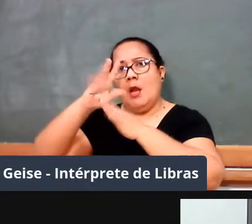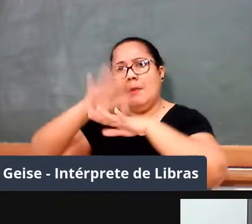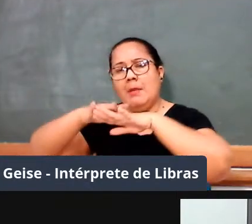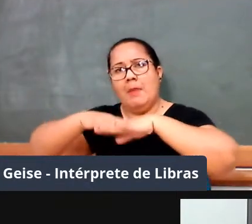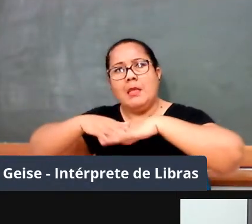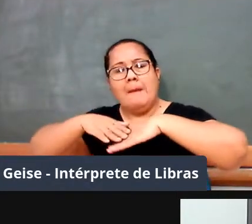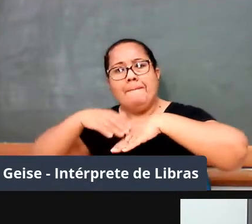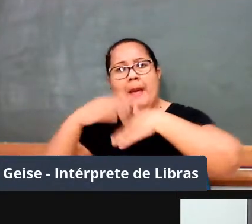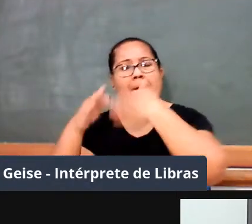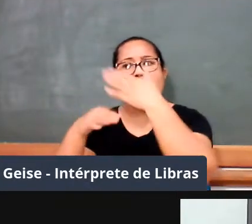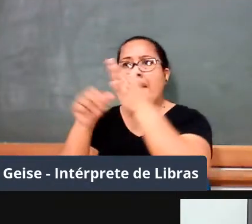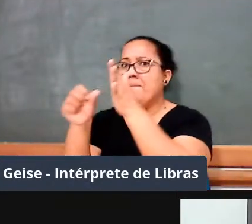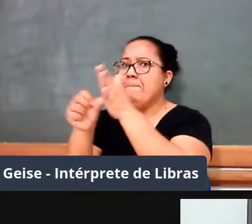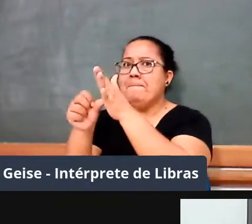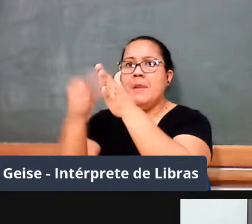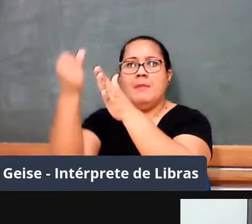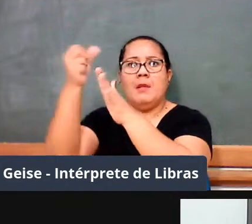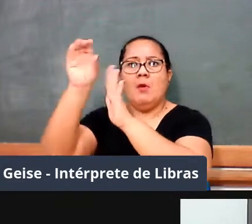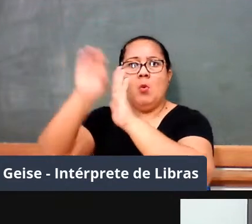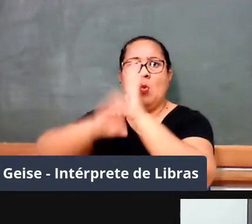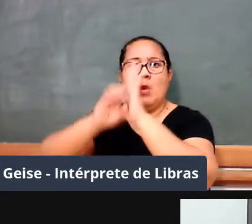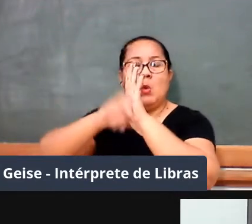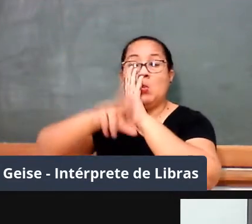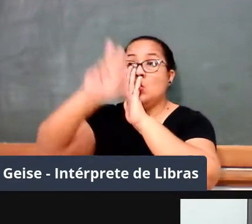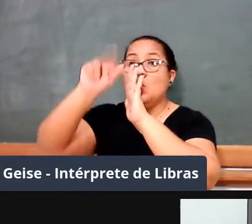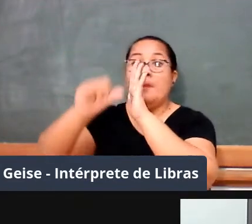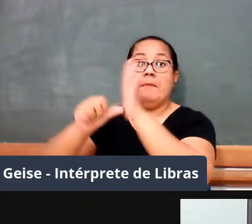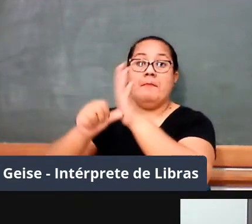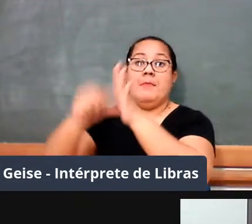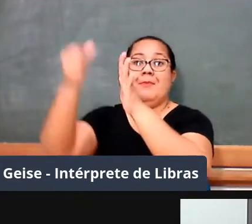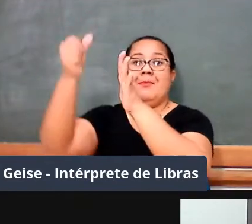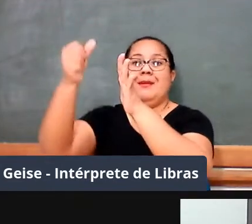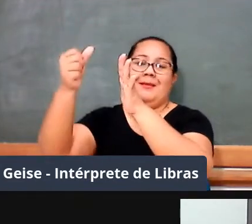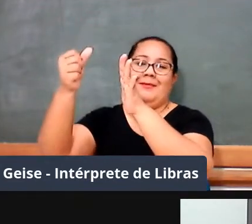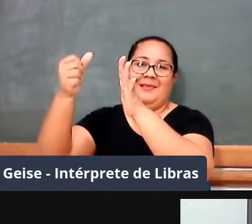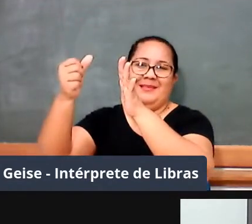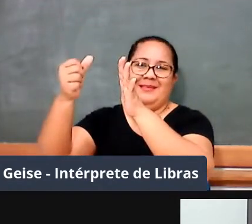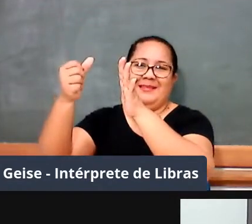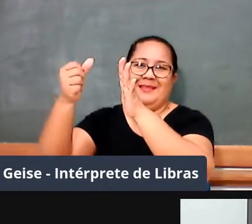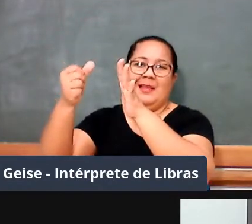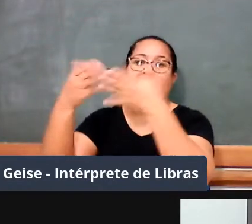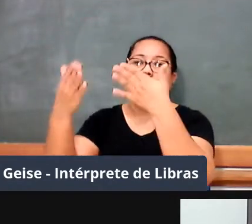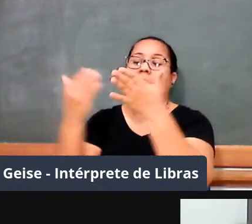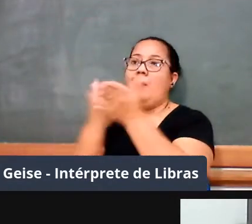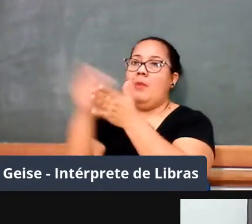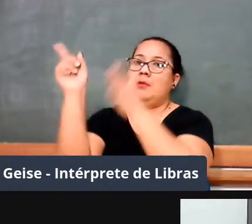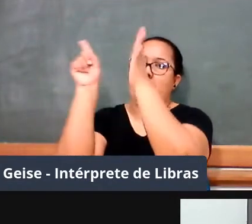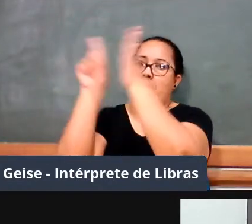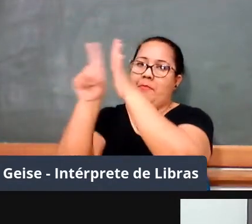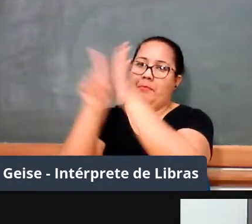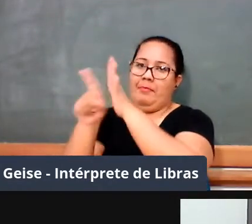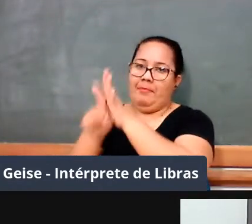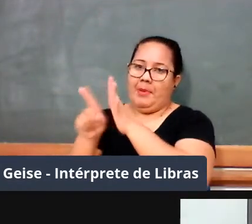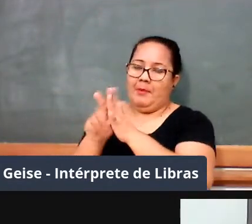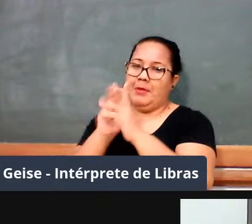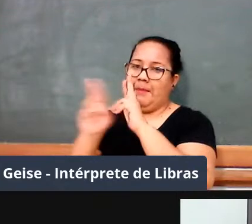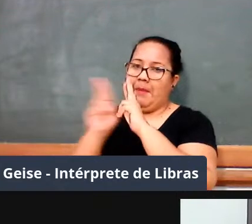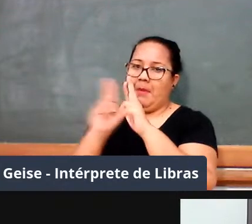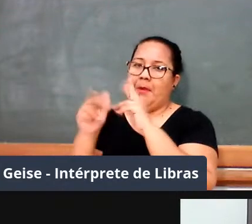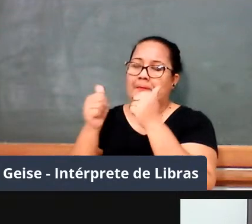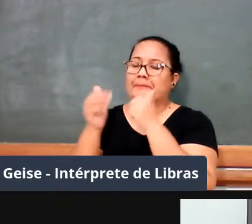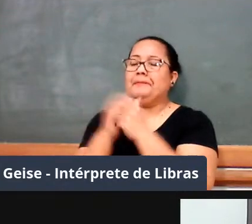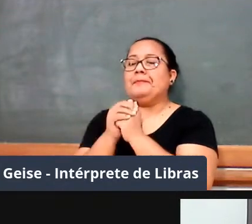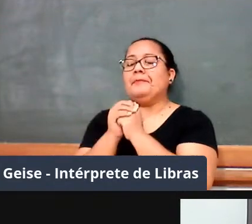da matemática no currículo escolar, e aí, a partir daí, nós temos algumas perguntas que vão na direção desses comentários,